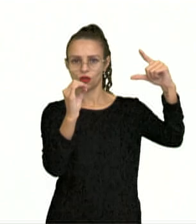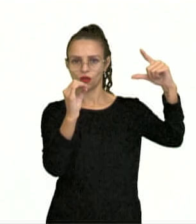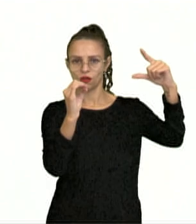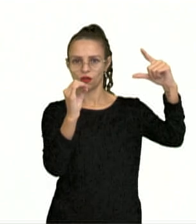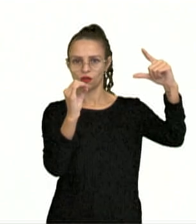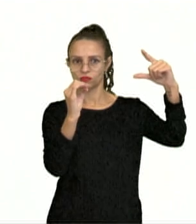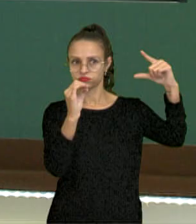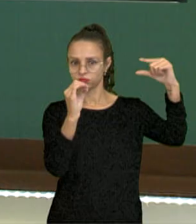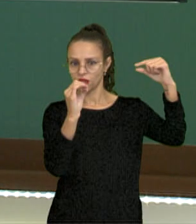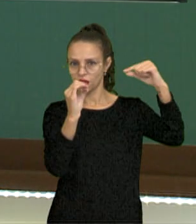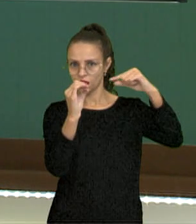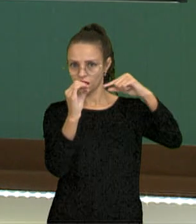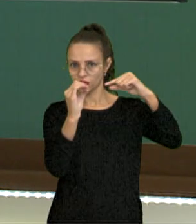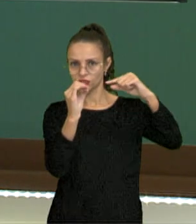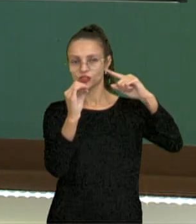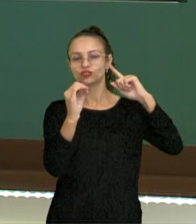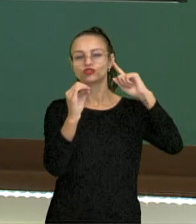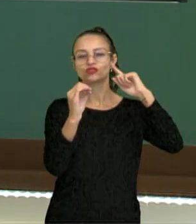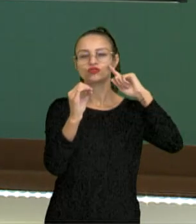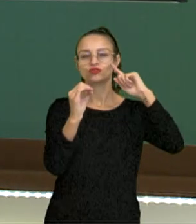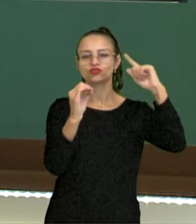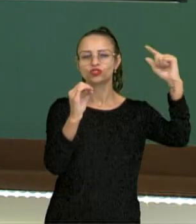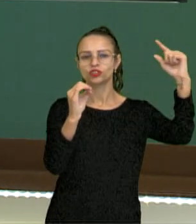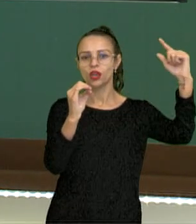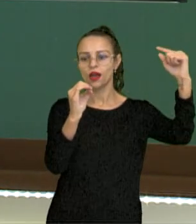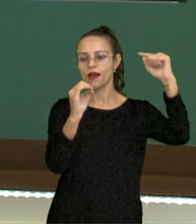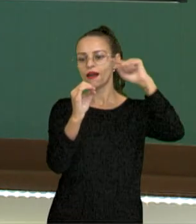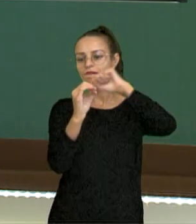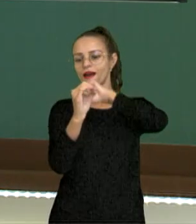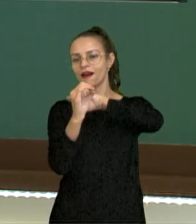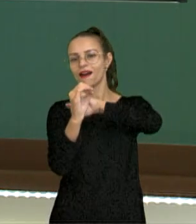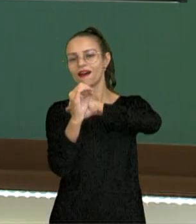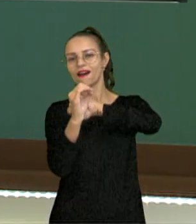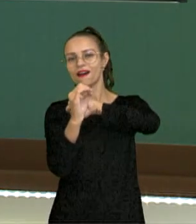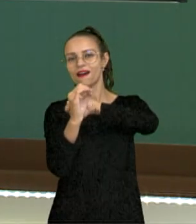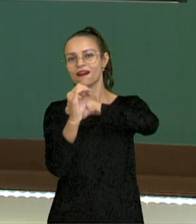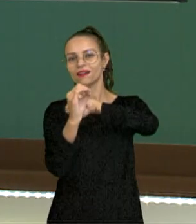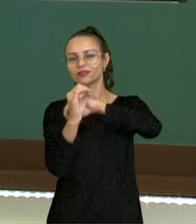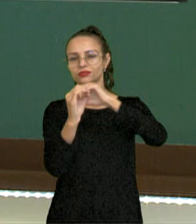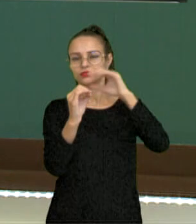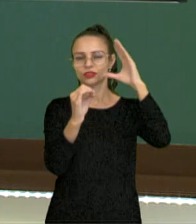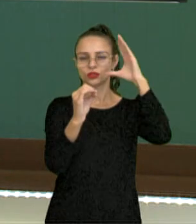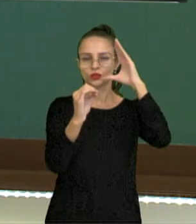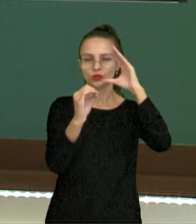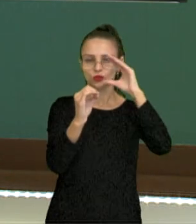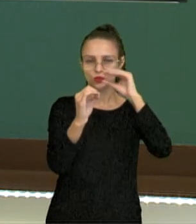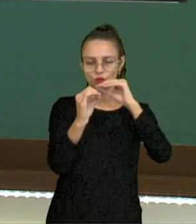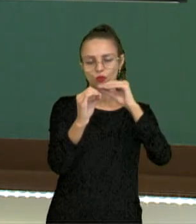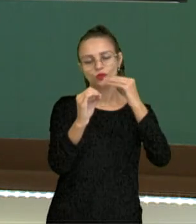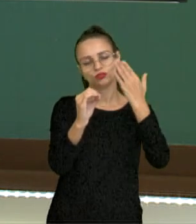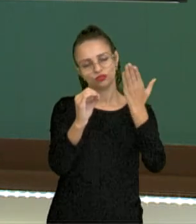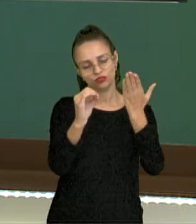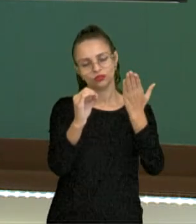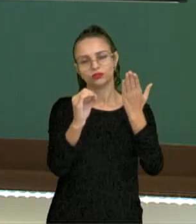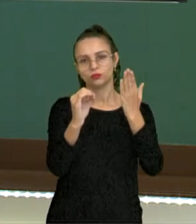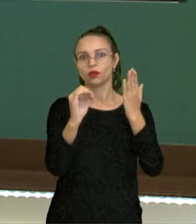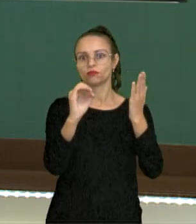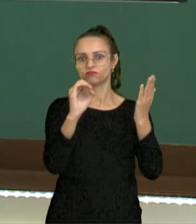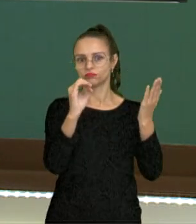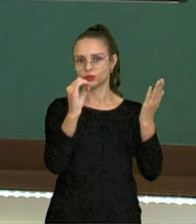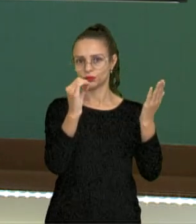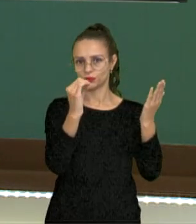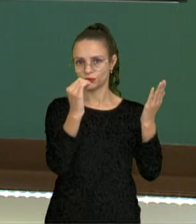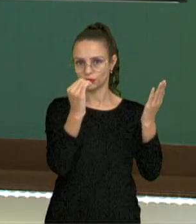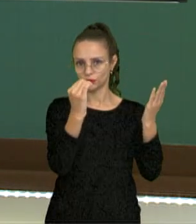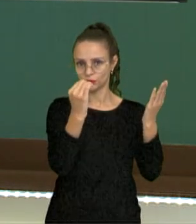momento uma face dela vai ficar voltada para o Sol e em outro momento essa face vai se esconder, porque ela está girando,